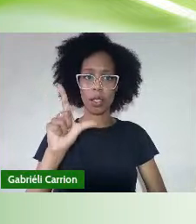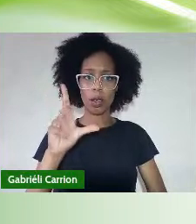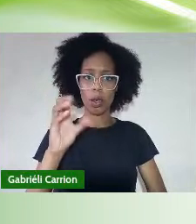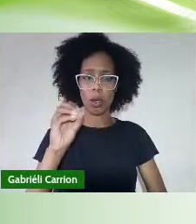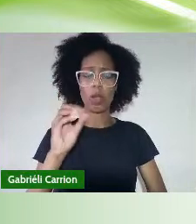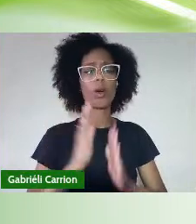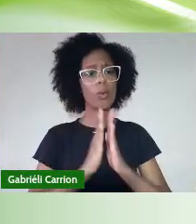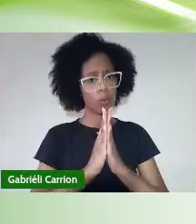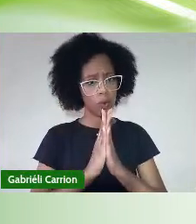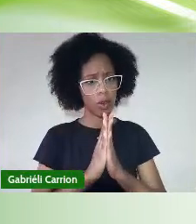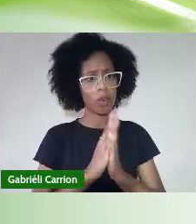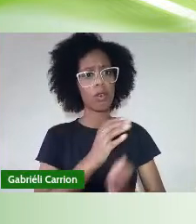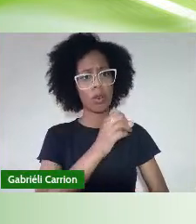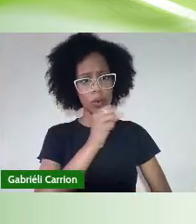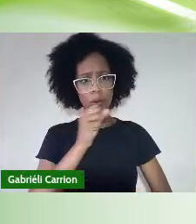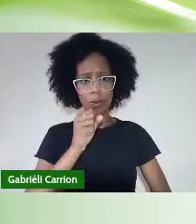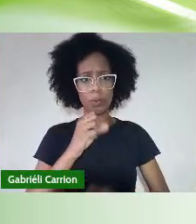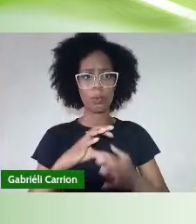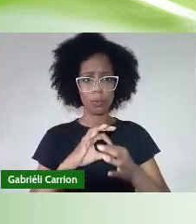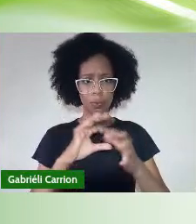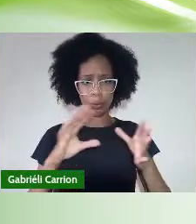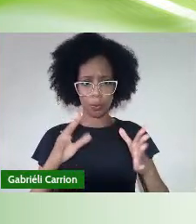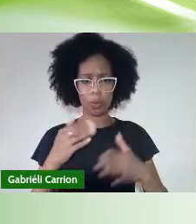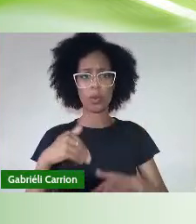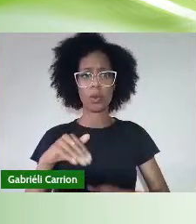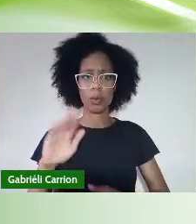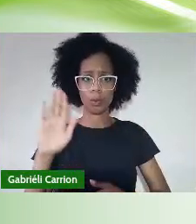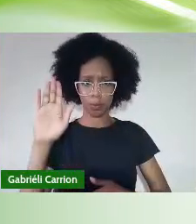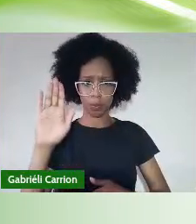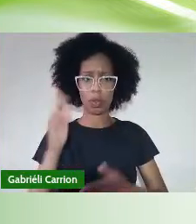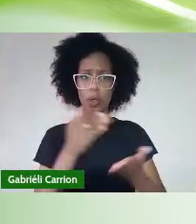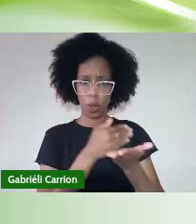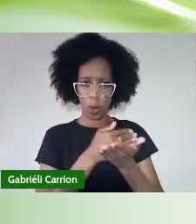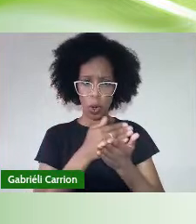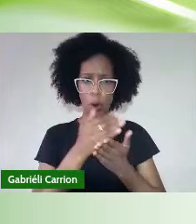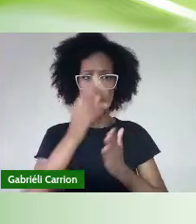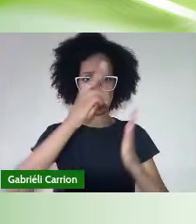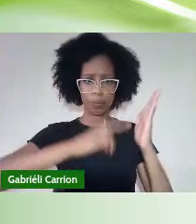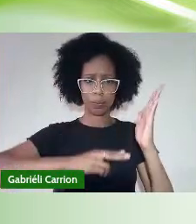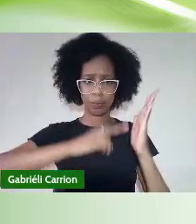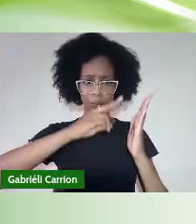que ergue a sua mão direita Abra seu microfone e faça a leitura